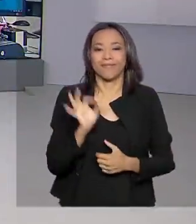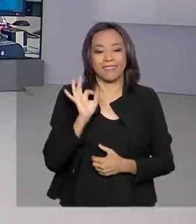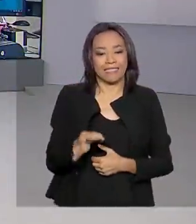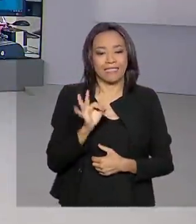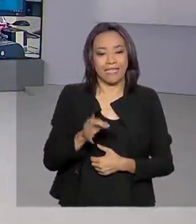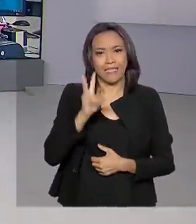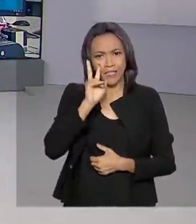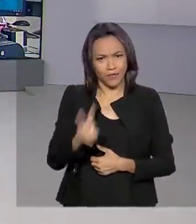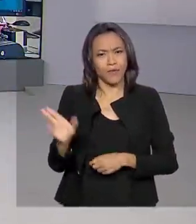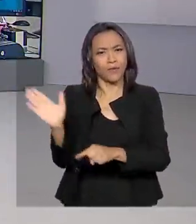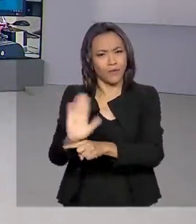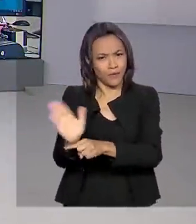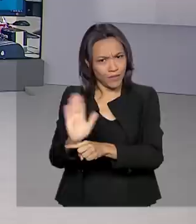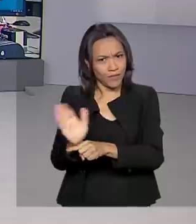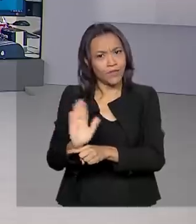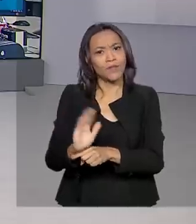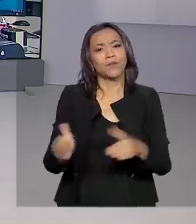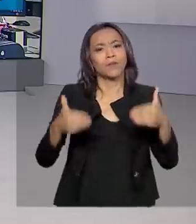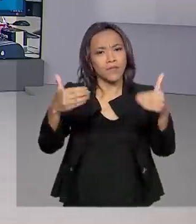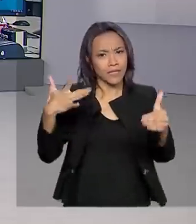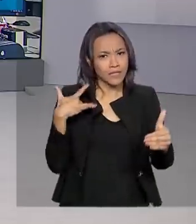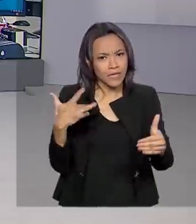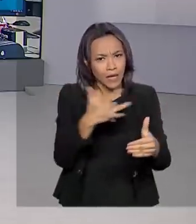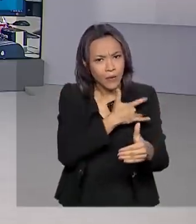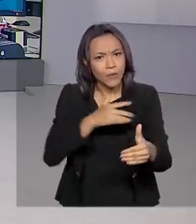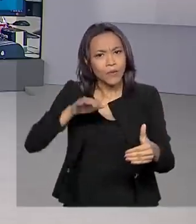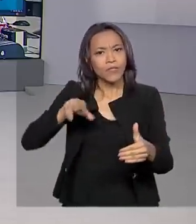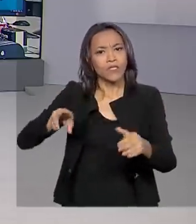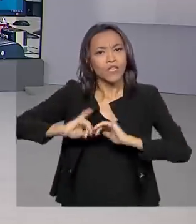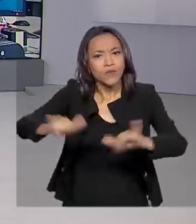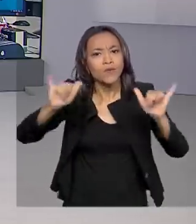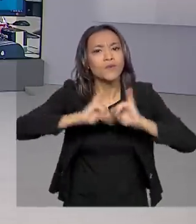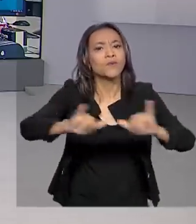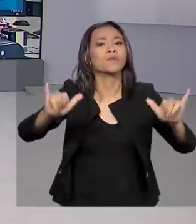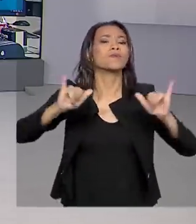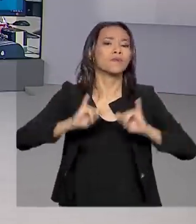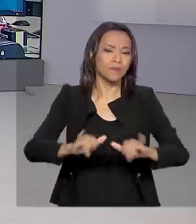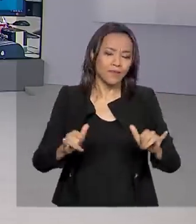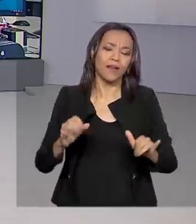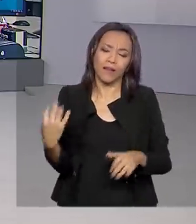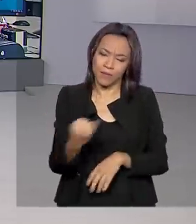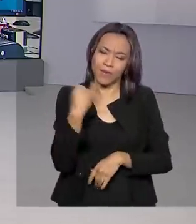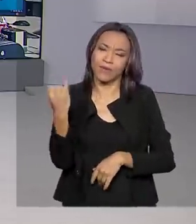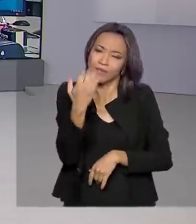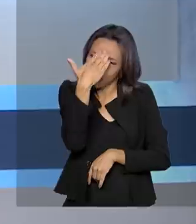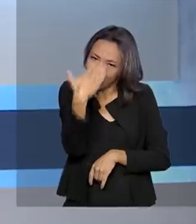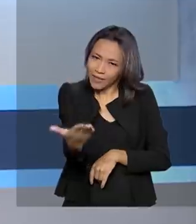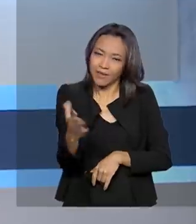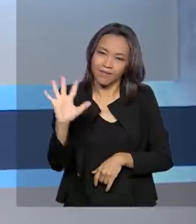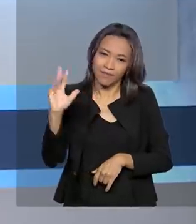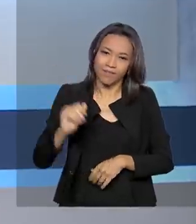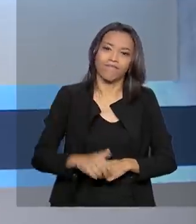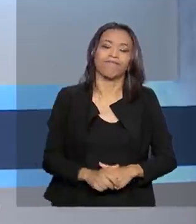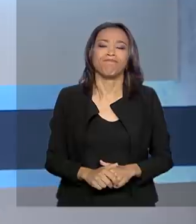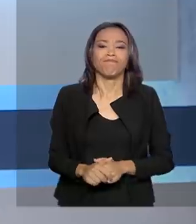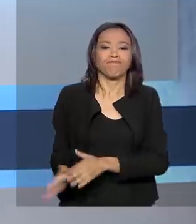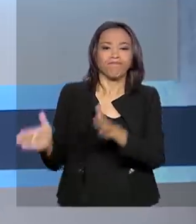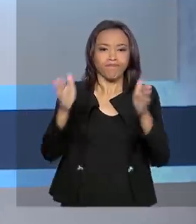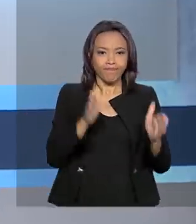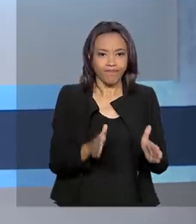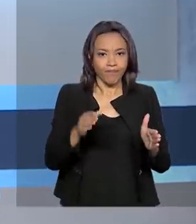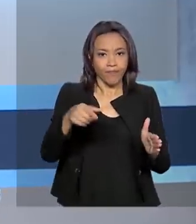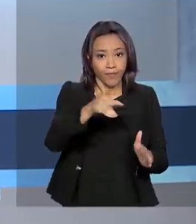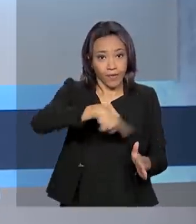aí o vídeo da campanha que o Ministério da Saúde alerta para essa vacinação. É muito importante mesmo. Obrigada, Tiago. Os